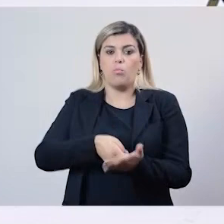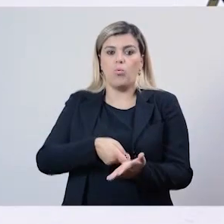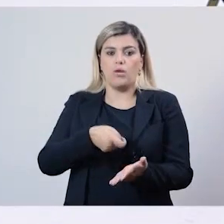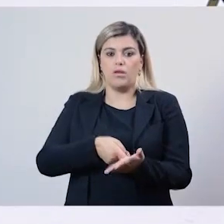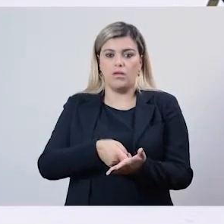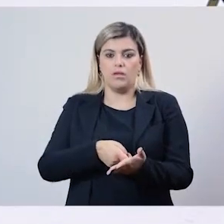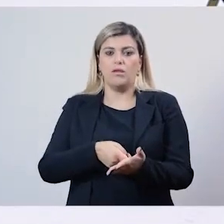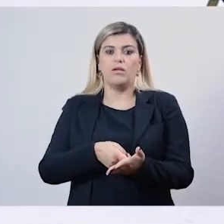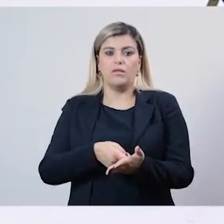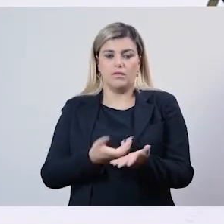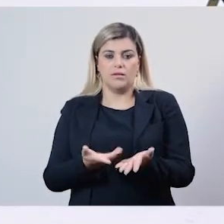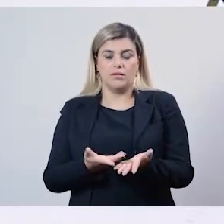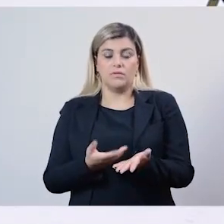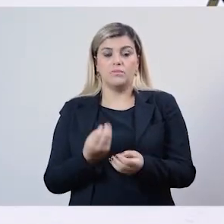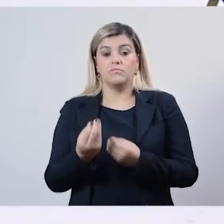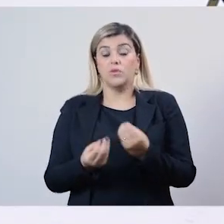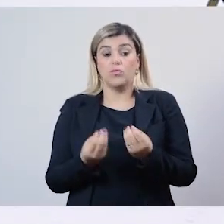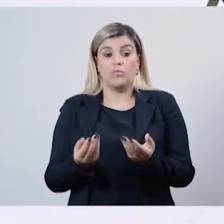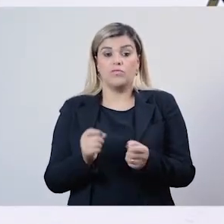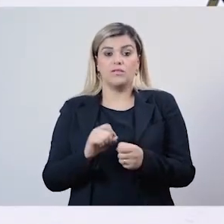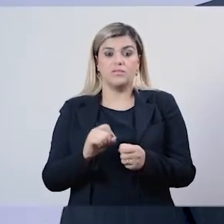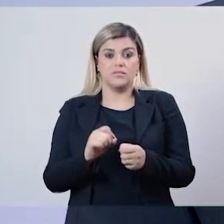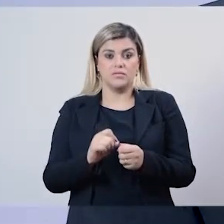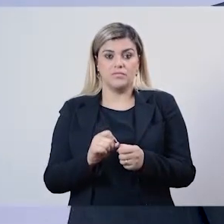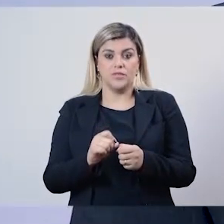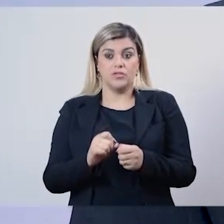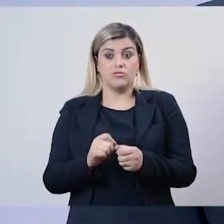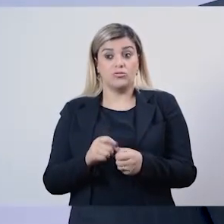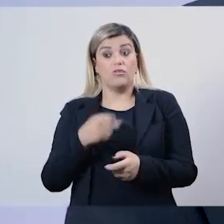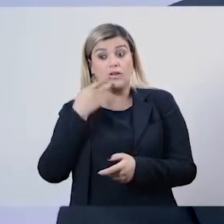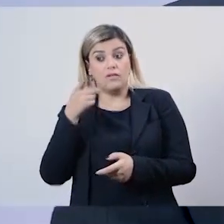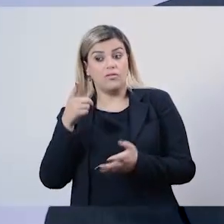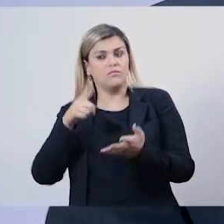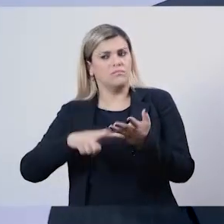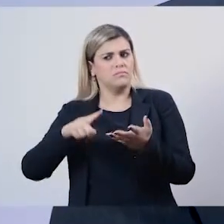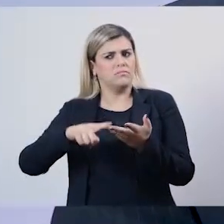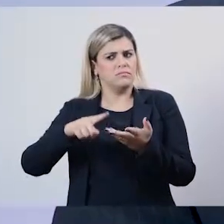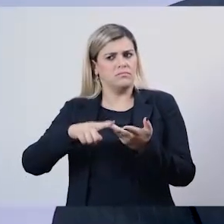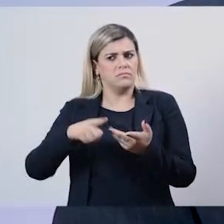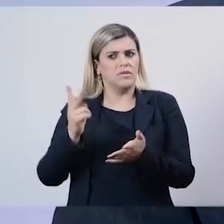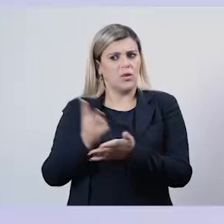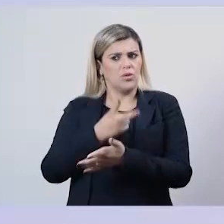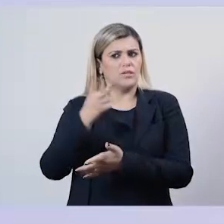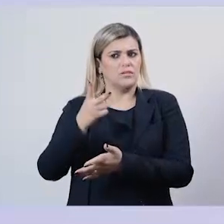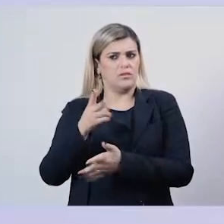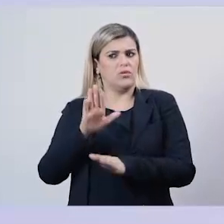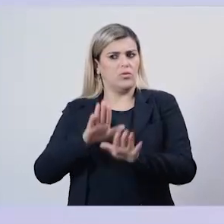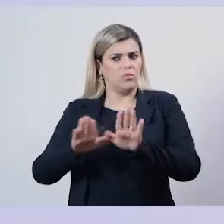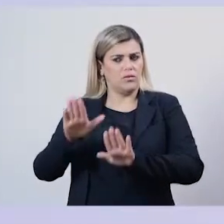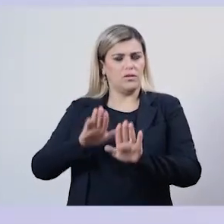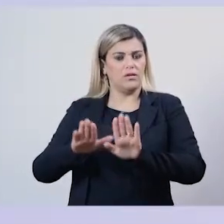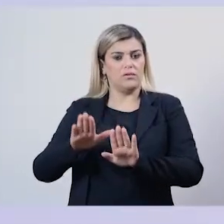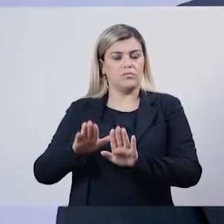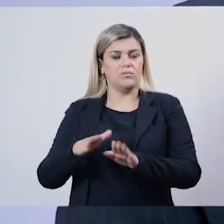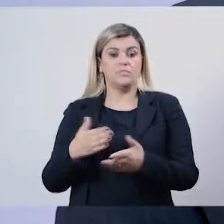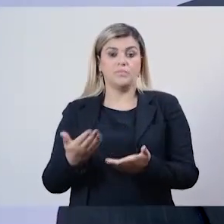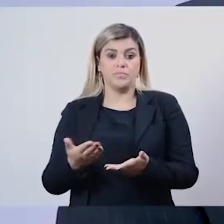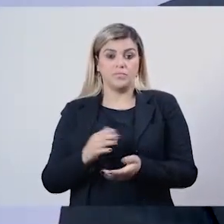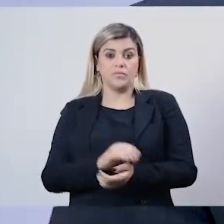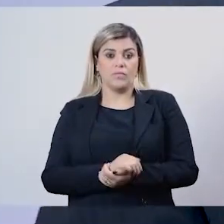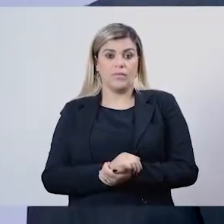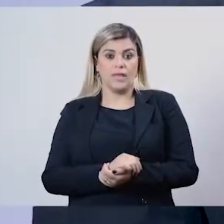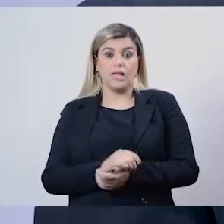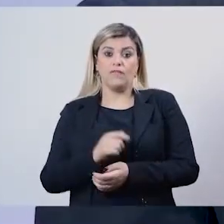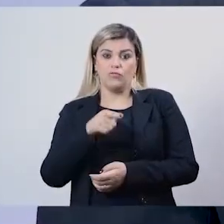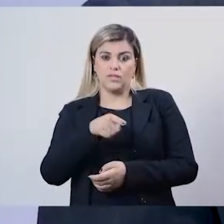agir. Só chamava atenção, ó, está acontecendo isso e isso, nós vamos tomar providência. O senhor era dessa associação? Era.